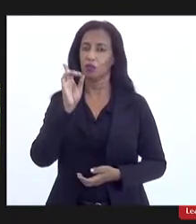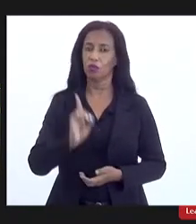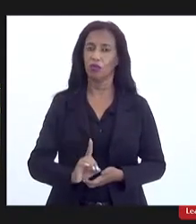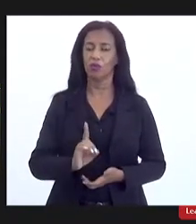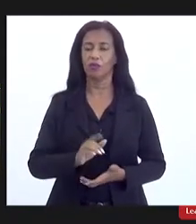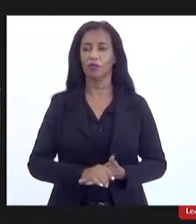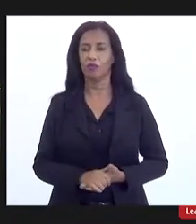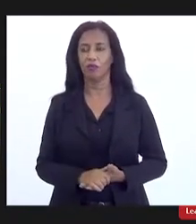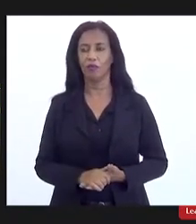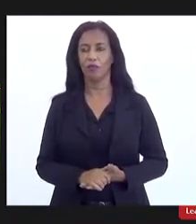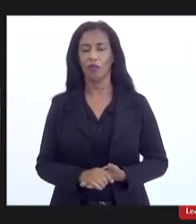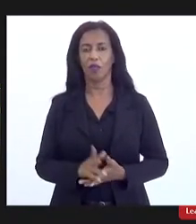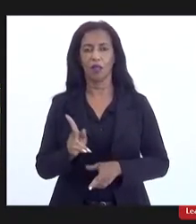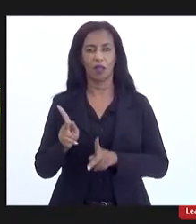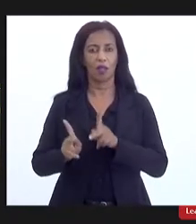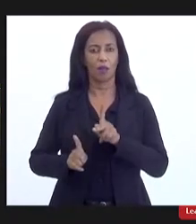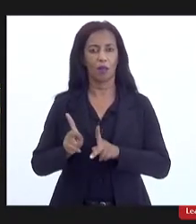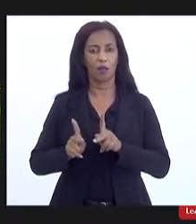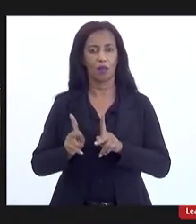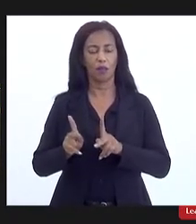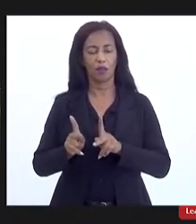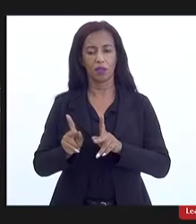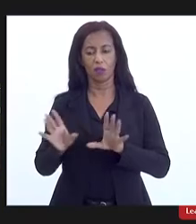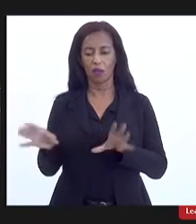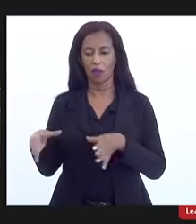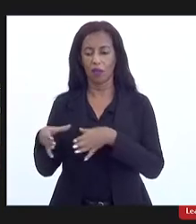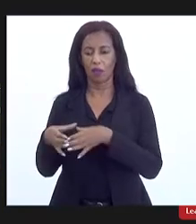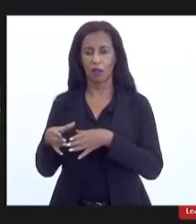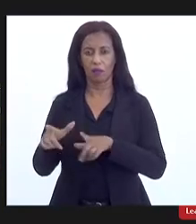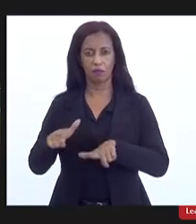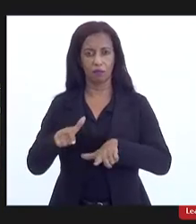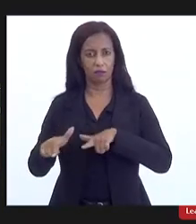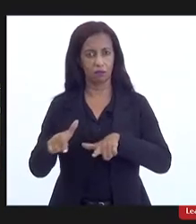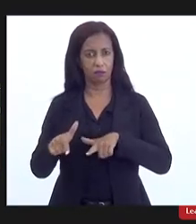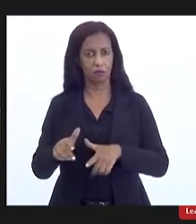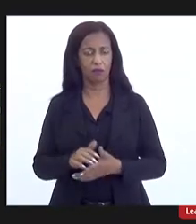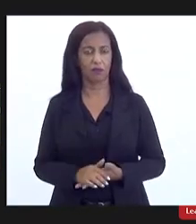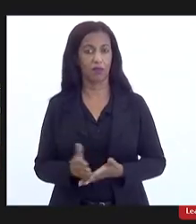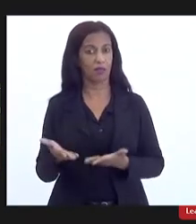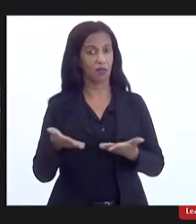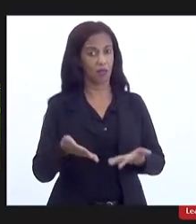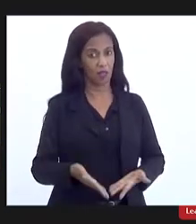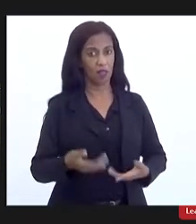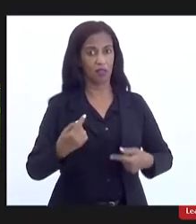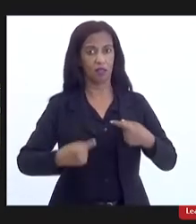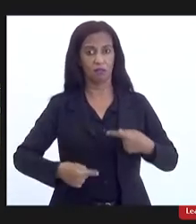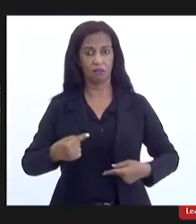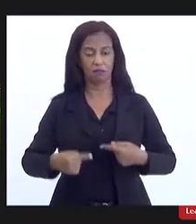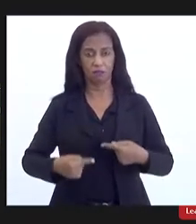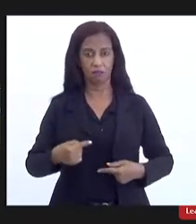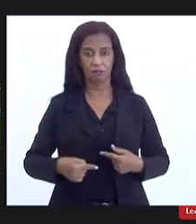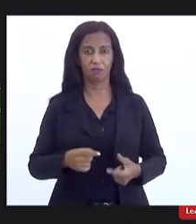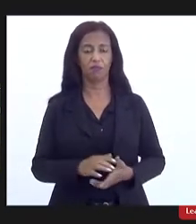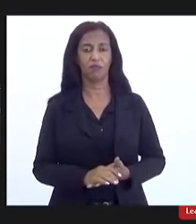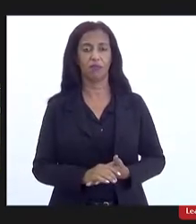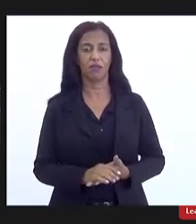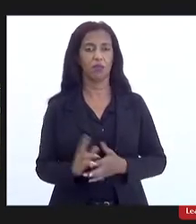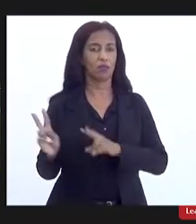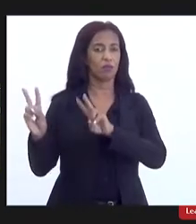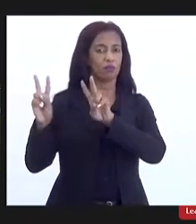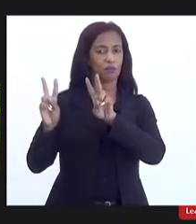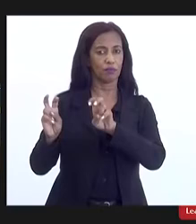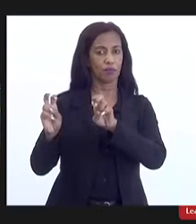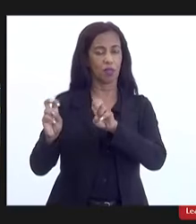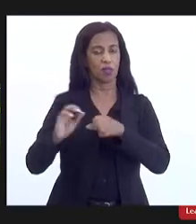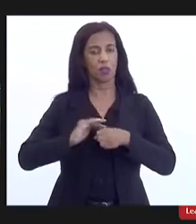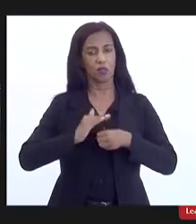da população e da classe trabalhadora. Então, estar aqui nesse debate discutindo sobre a questão